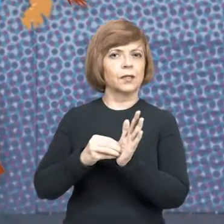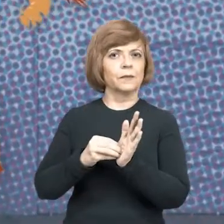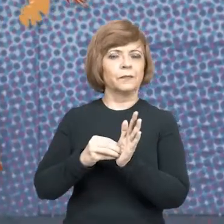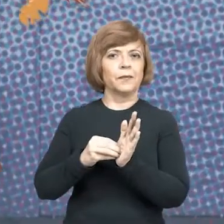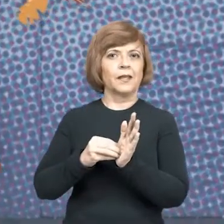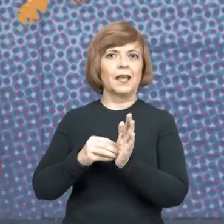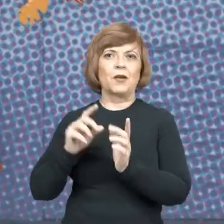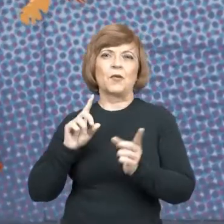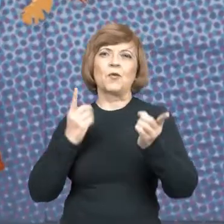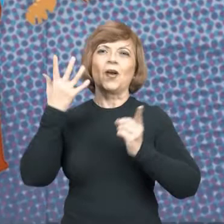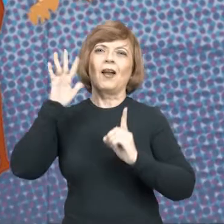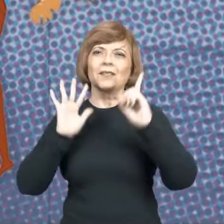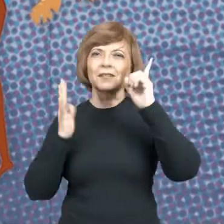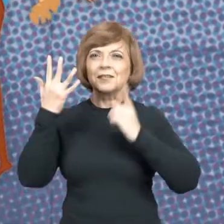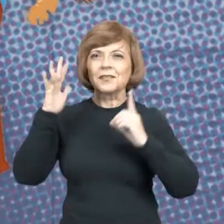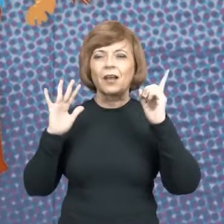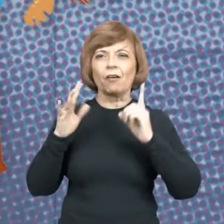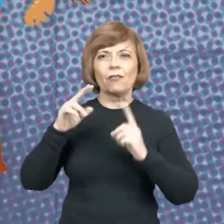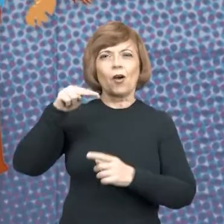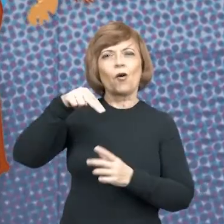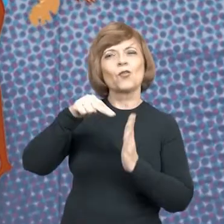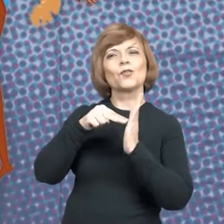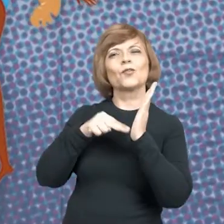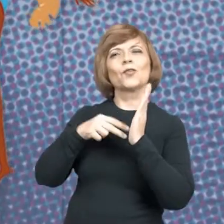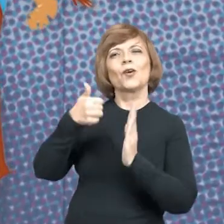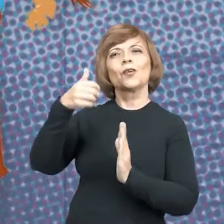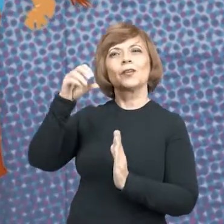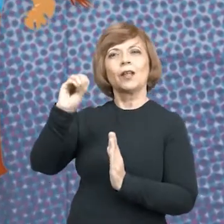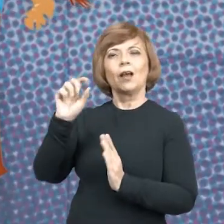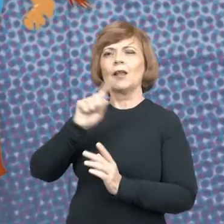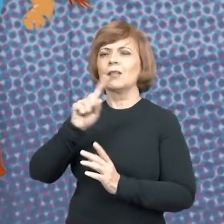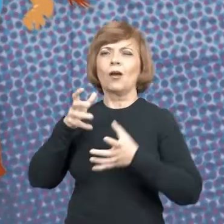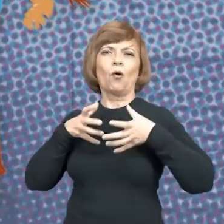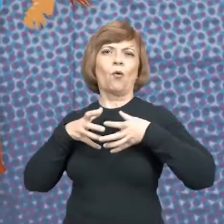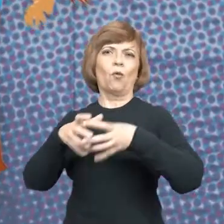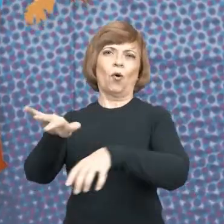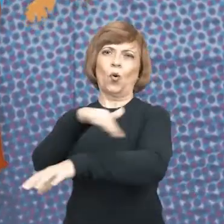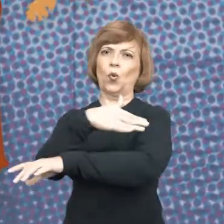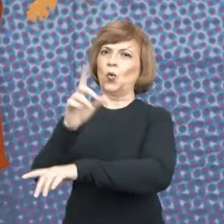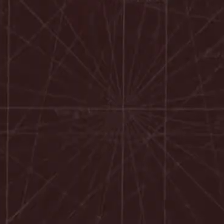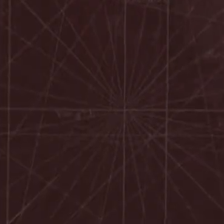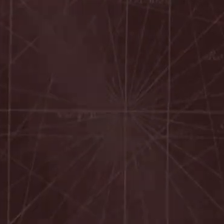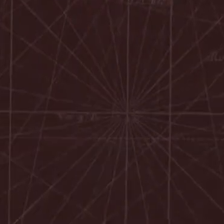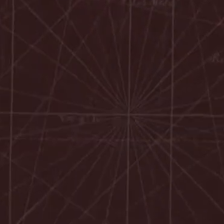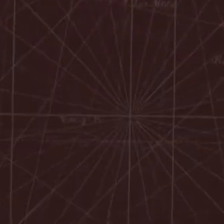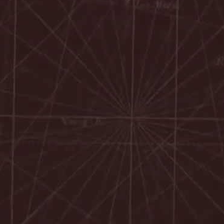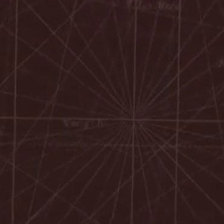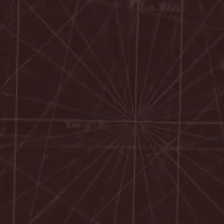Carnaval nota 10 em harmonia, não coloque seu bloco na rua. Acompanhe!